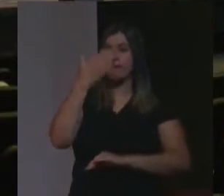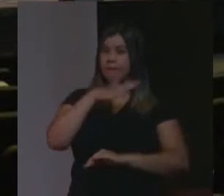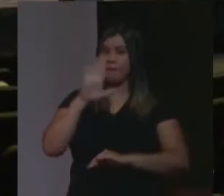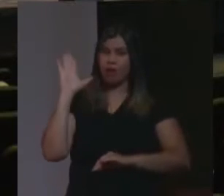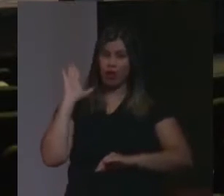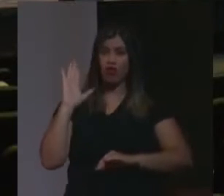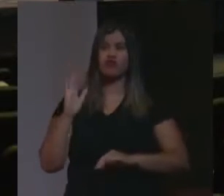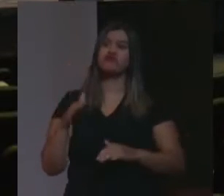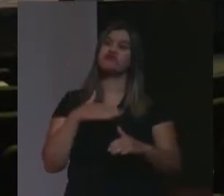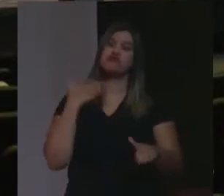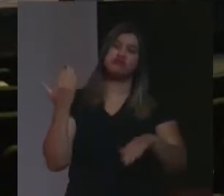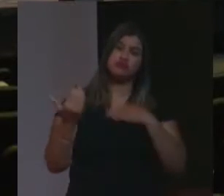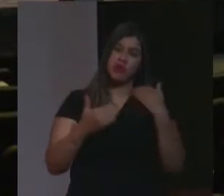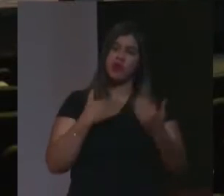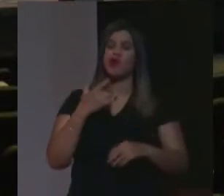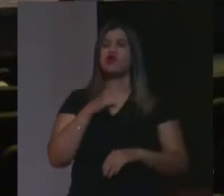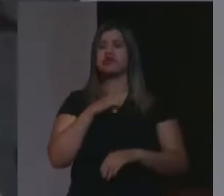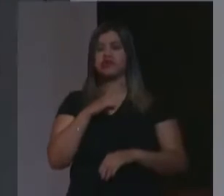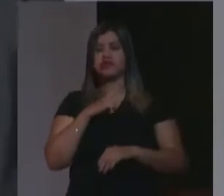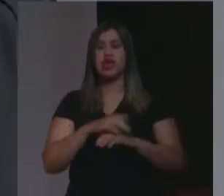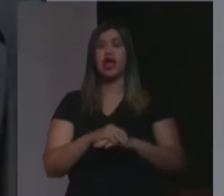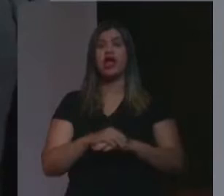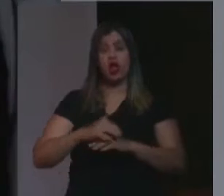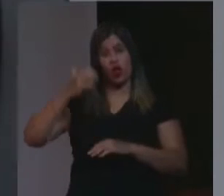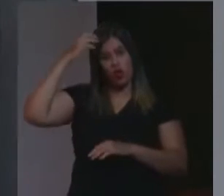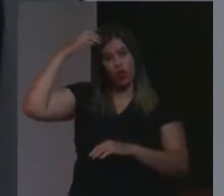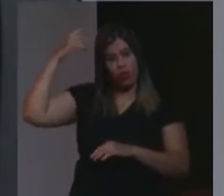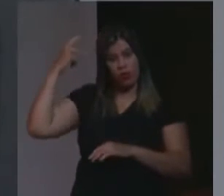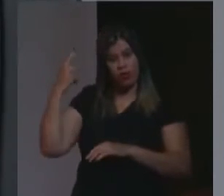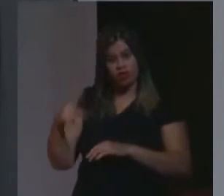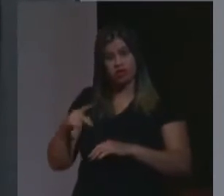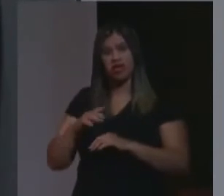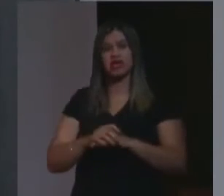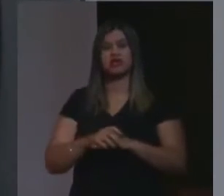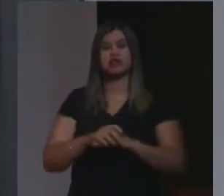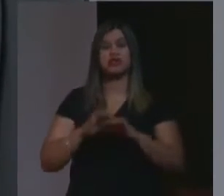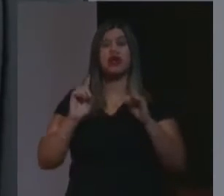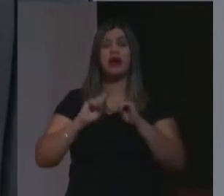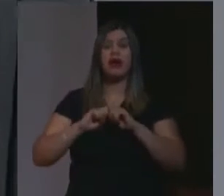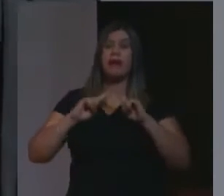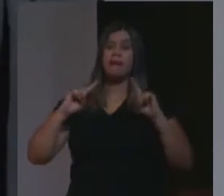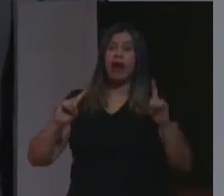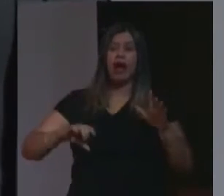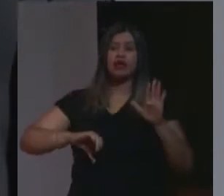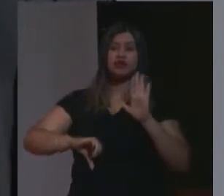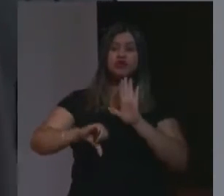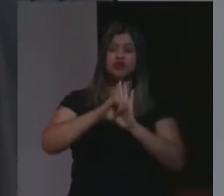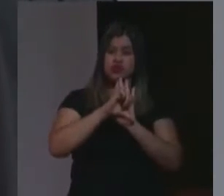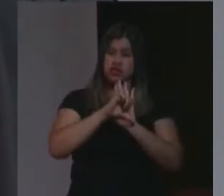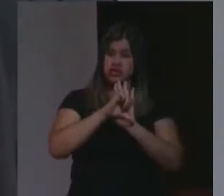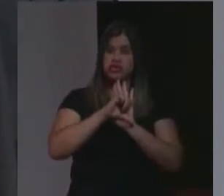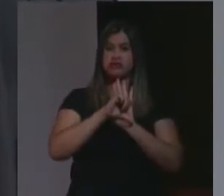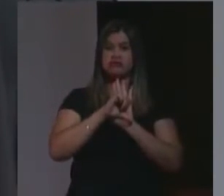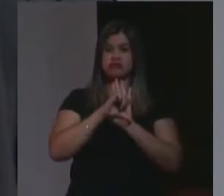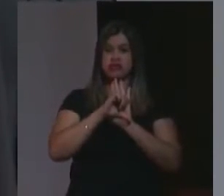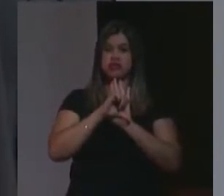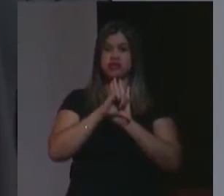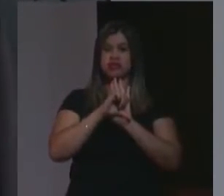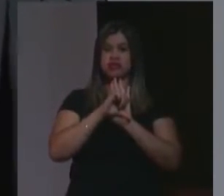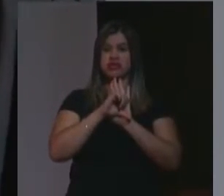fato houve uma morte, o réu é o autor do crime, mas o crime que está sendo imputado